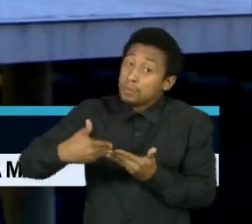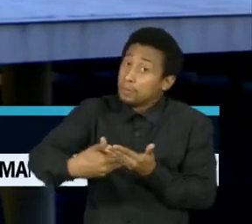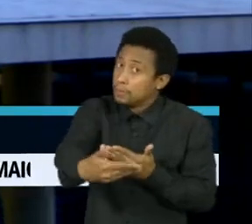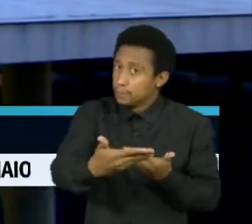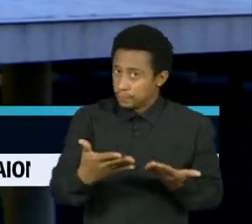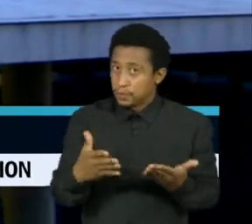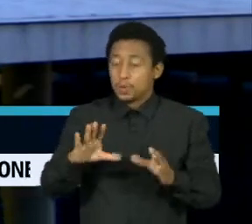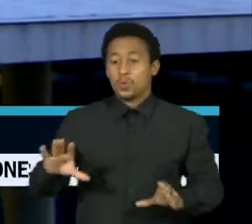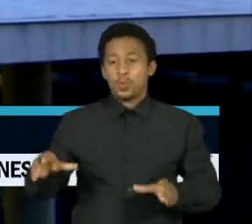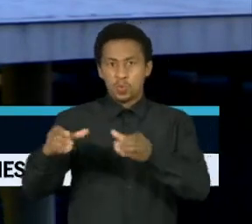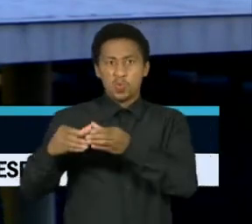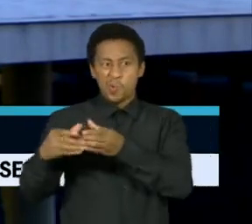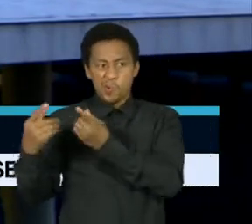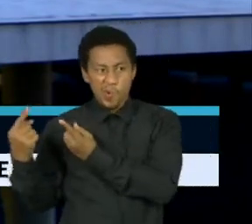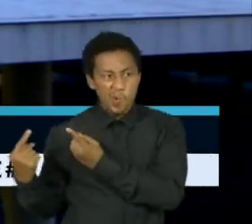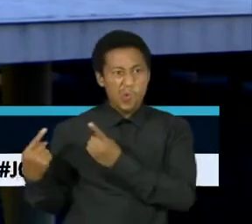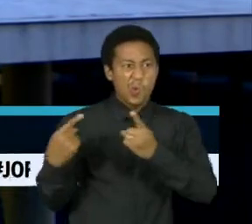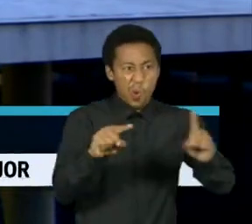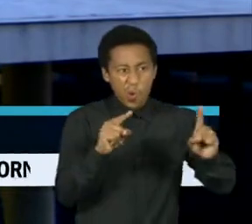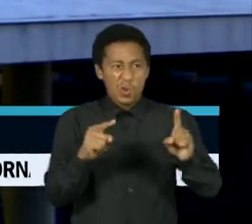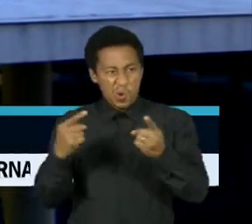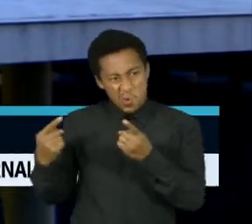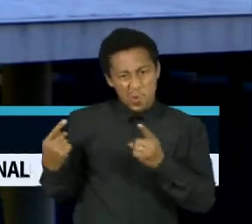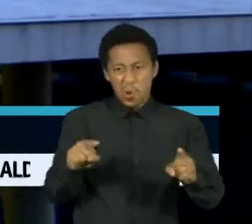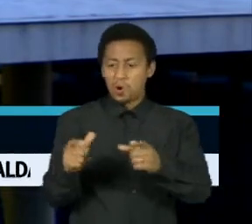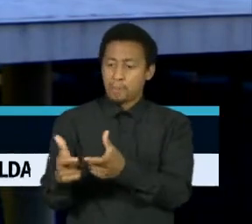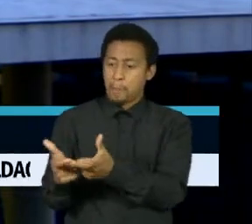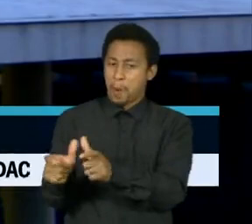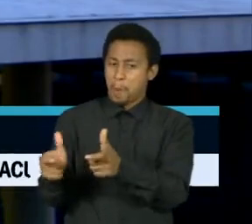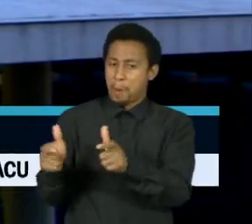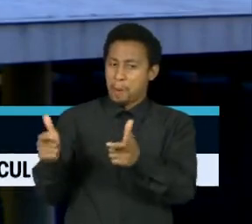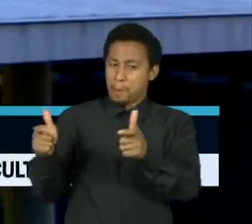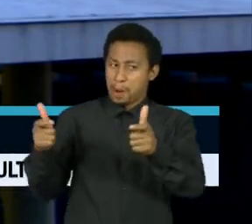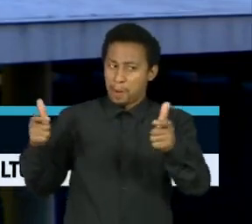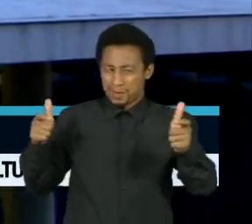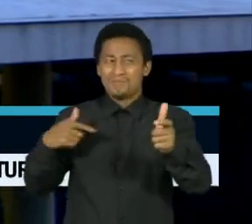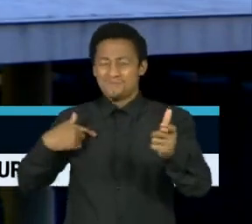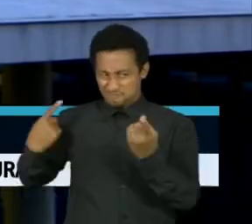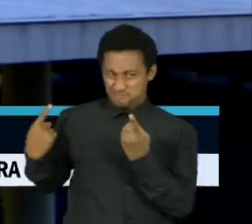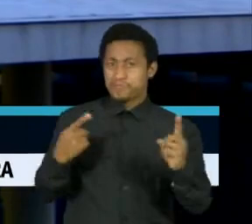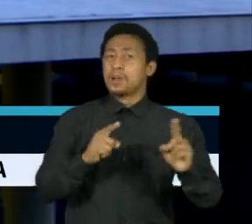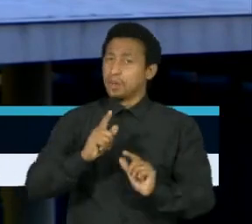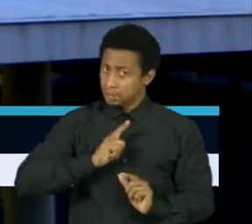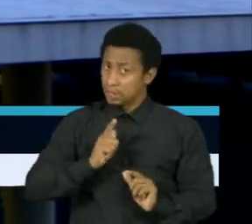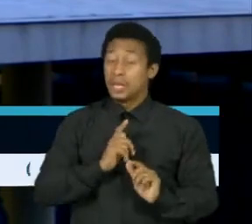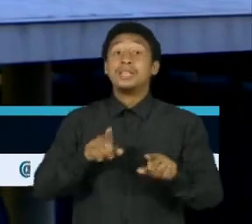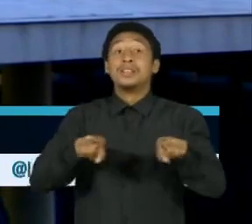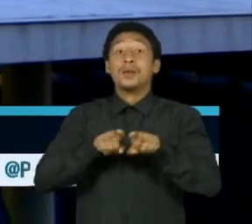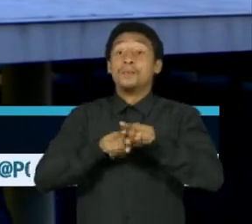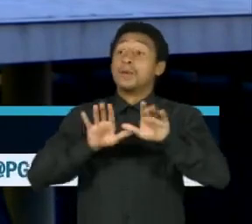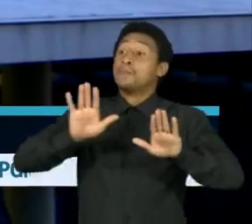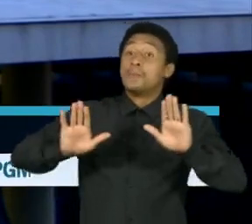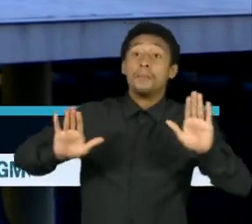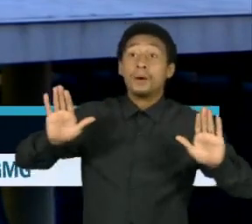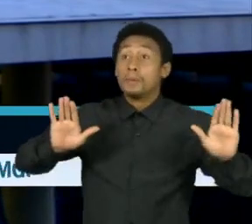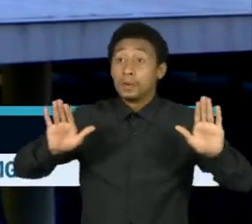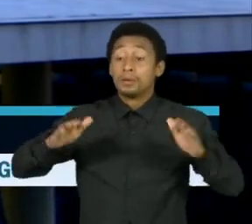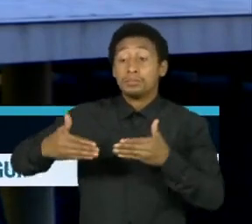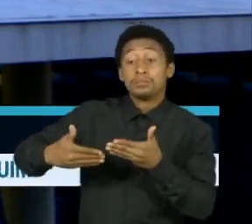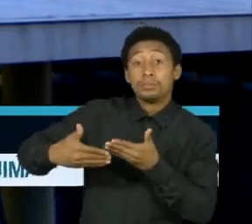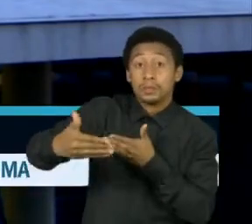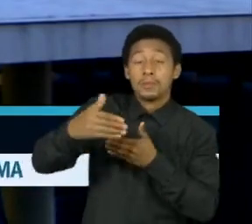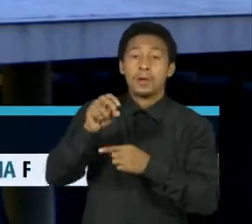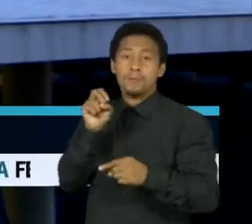aliada vem se aprofundando. E um sinal claro disso é a falta de interessados em preencher a vaga de líder governista, deixada por Fernando